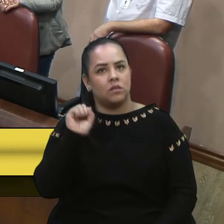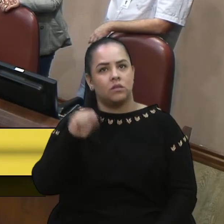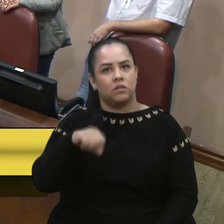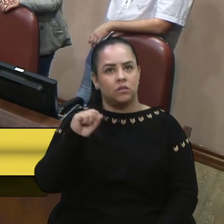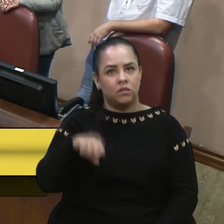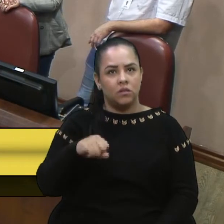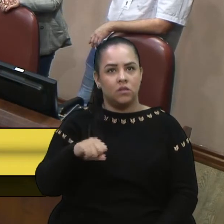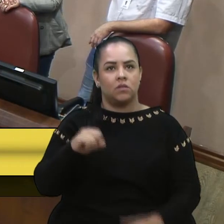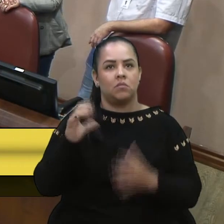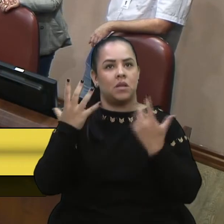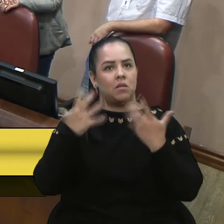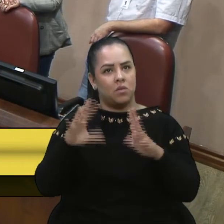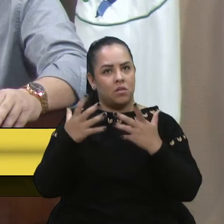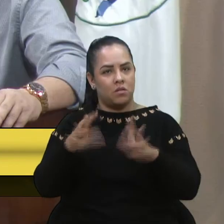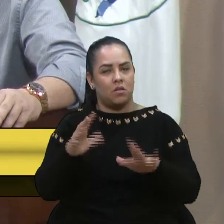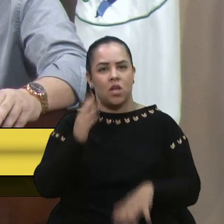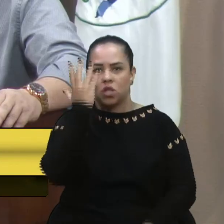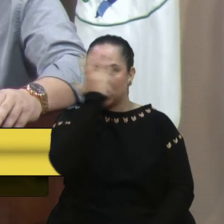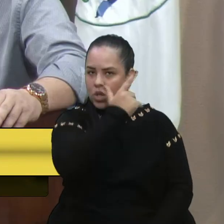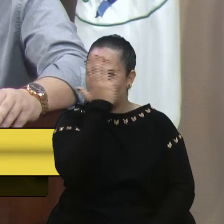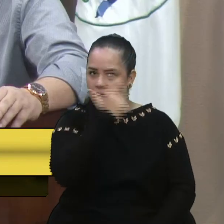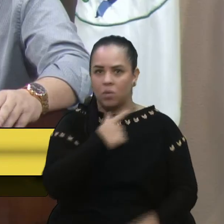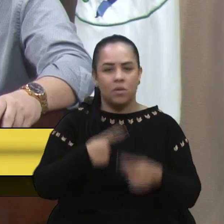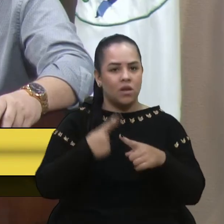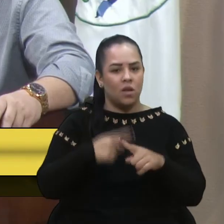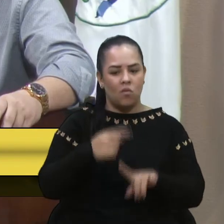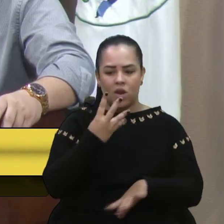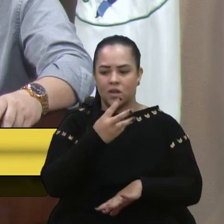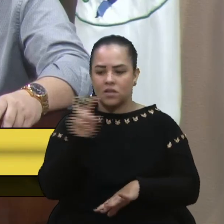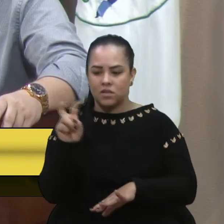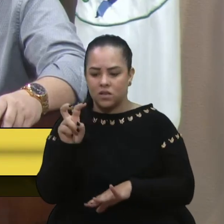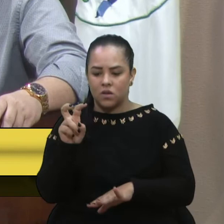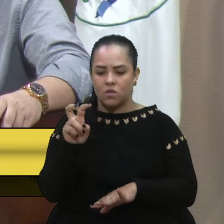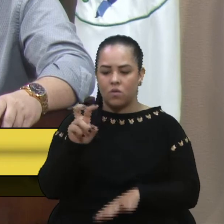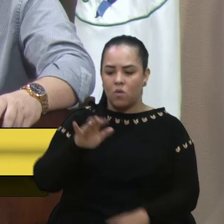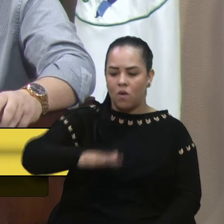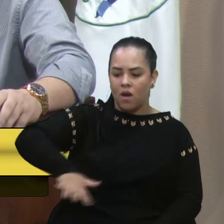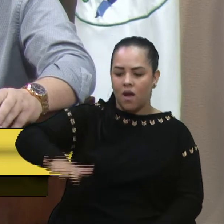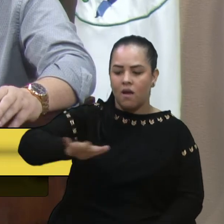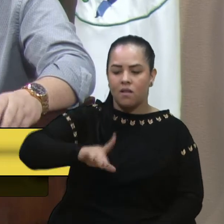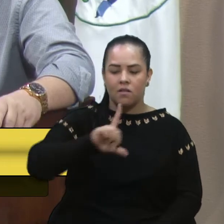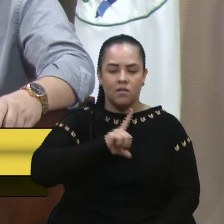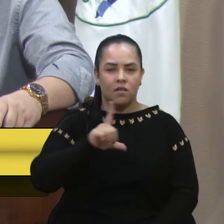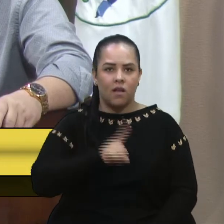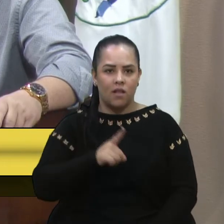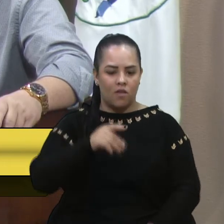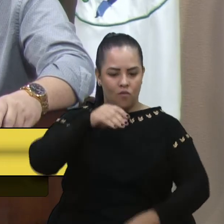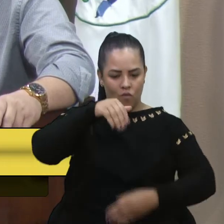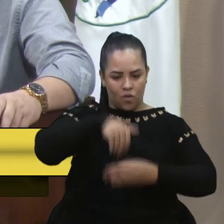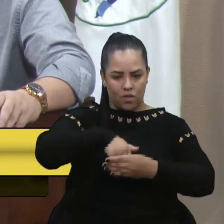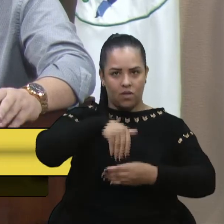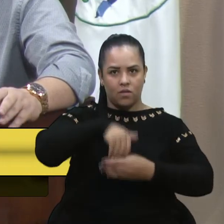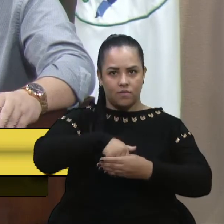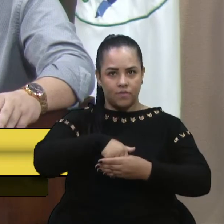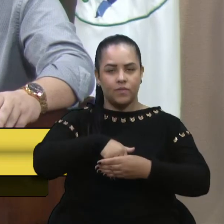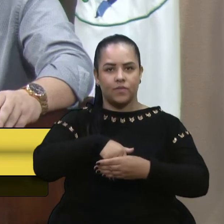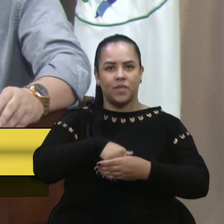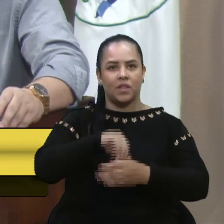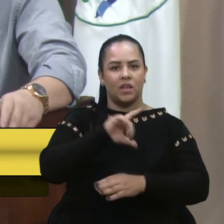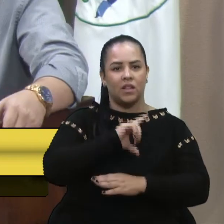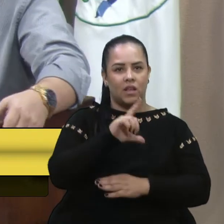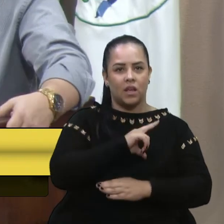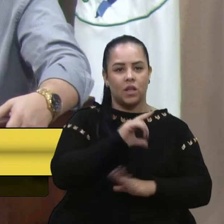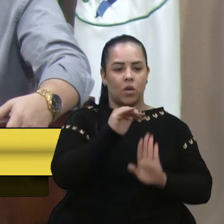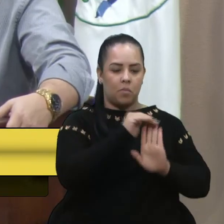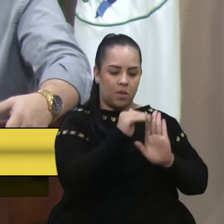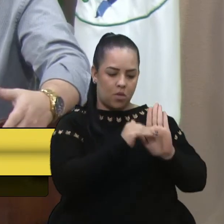45 pontos que ele tinha traçado na eleição política, na eleição do plano de